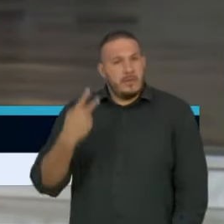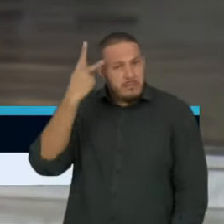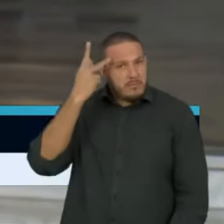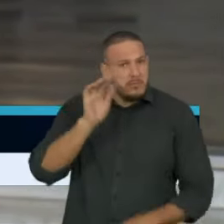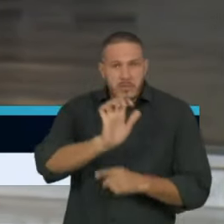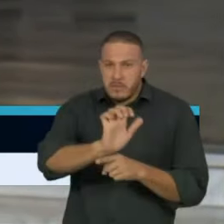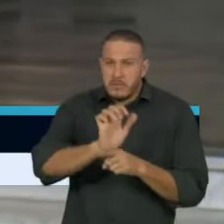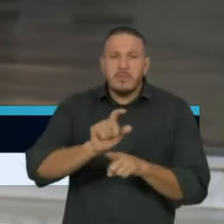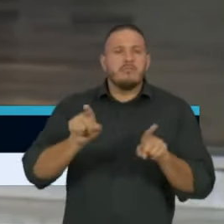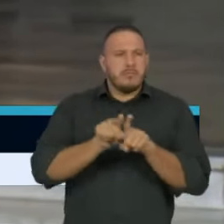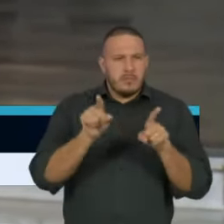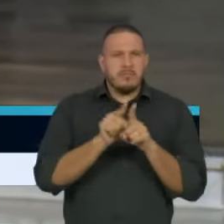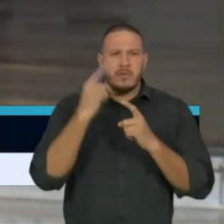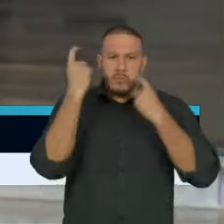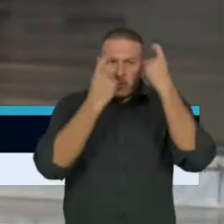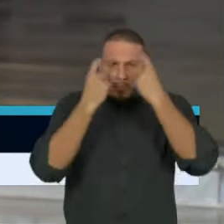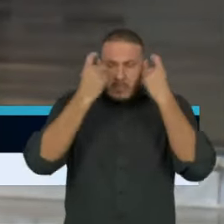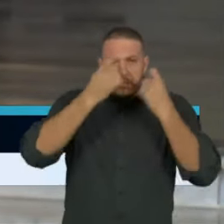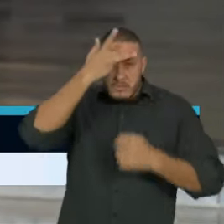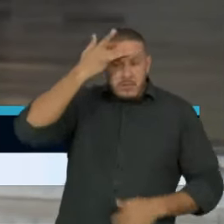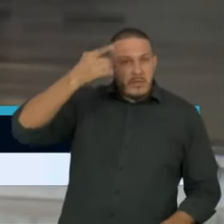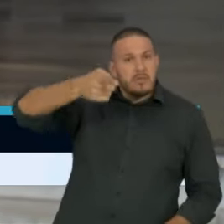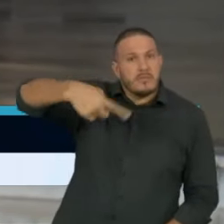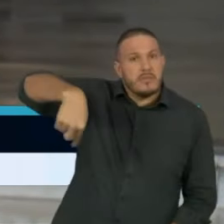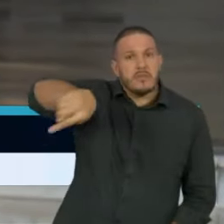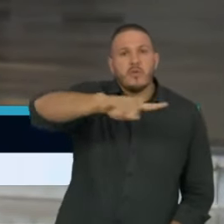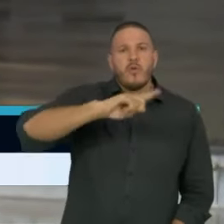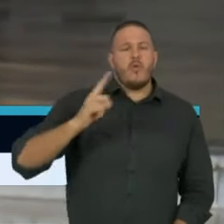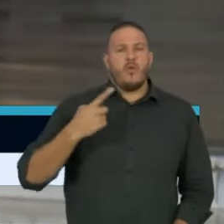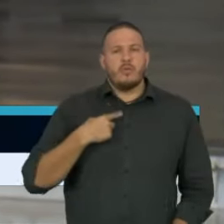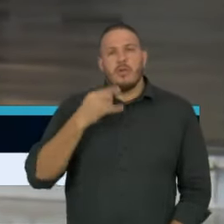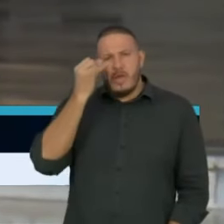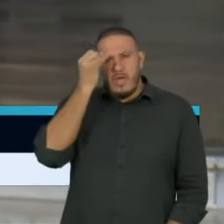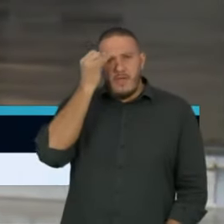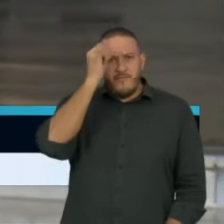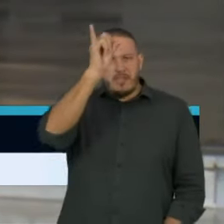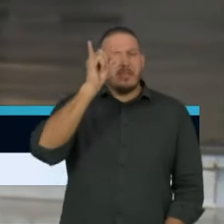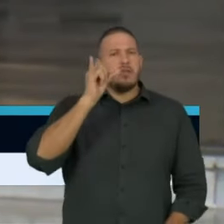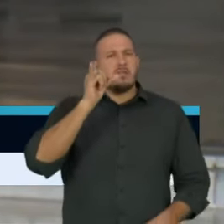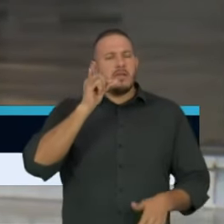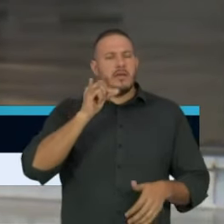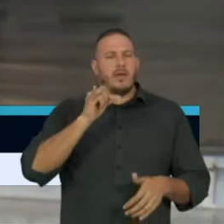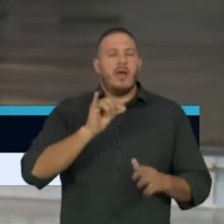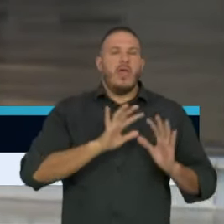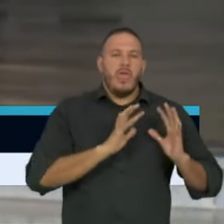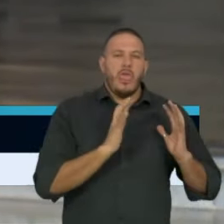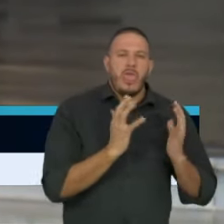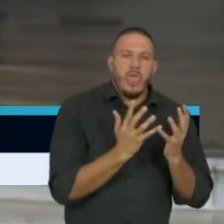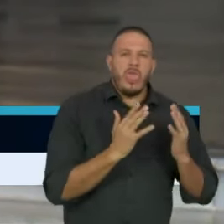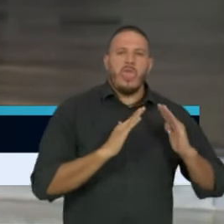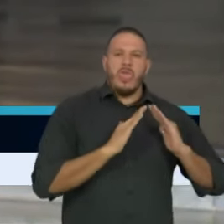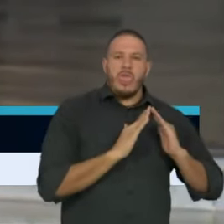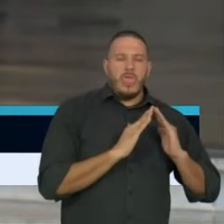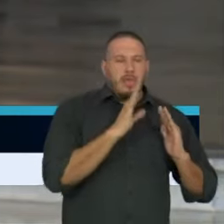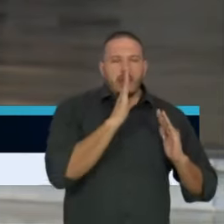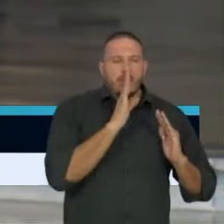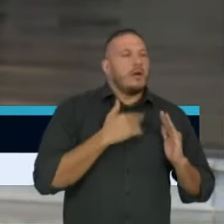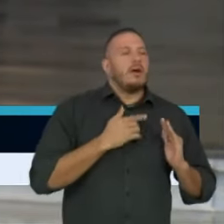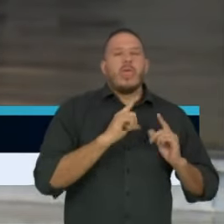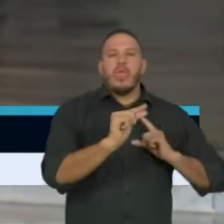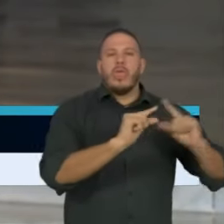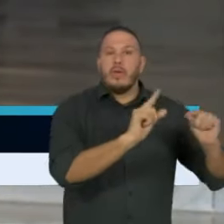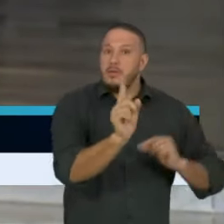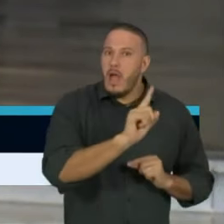preocupação para que as pessoas não afrouxem o isolamento social, permaneçam em